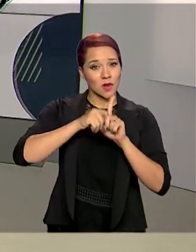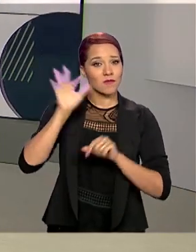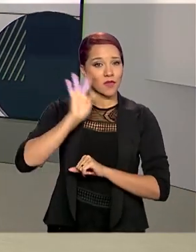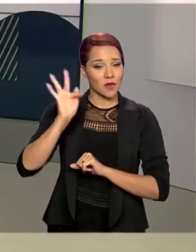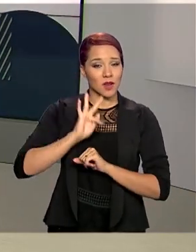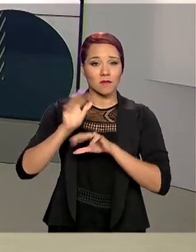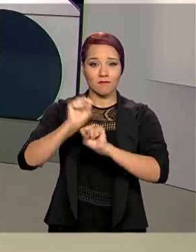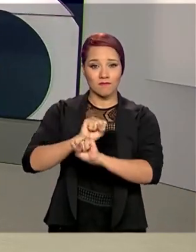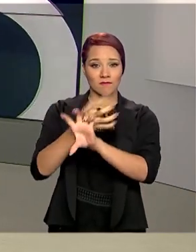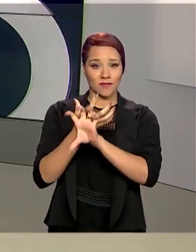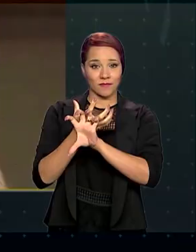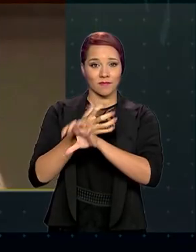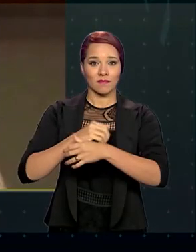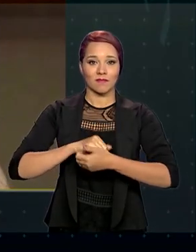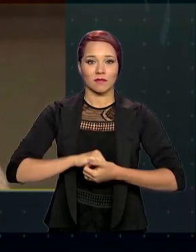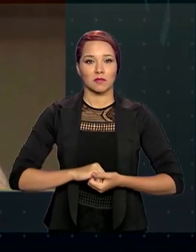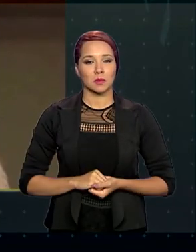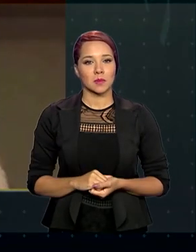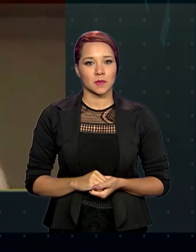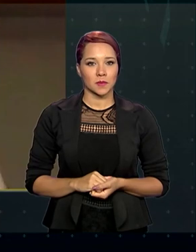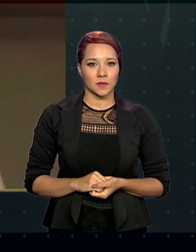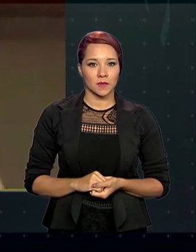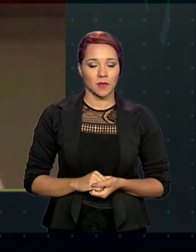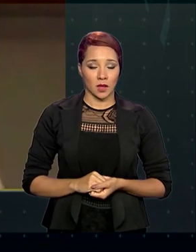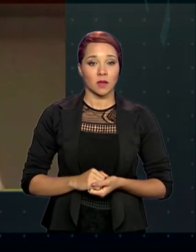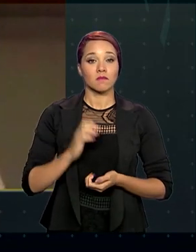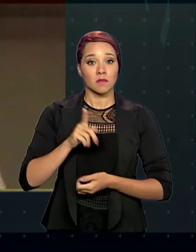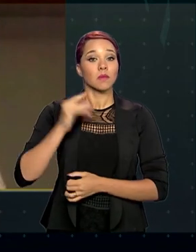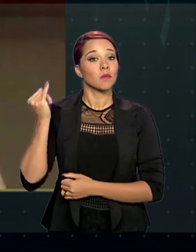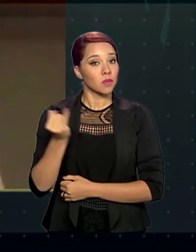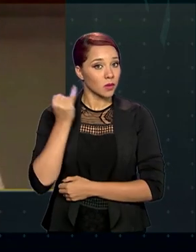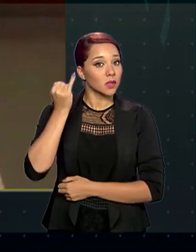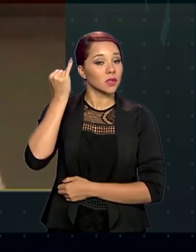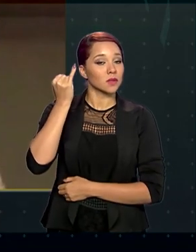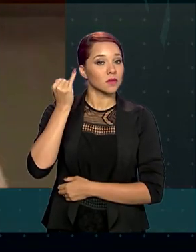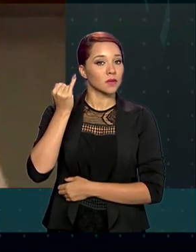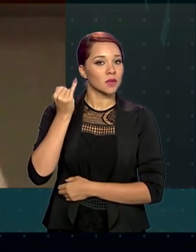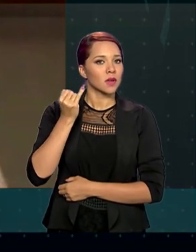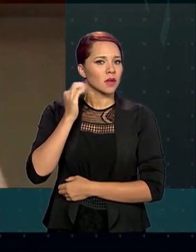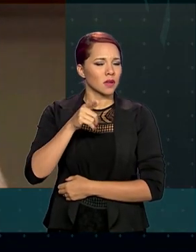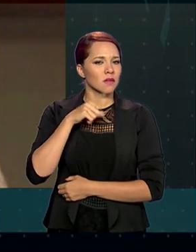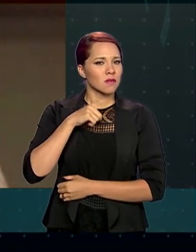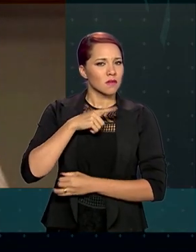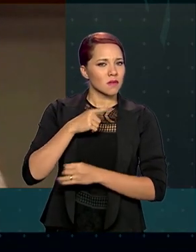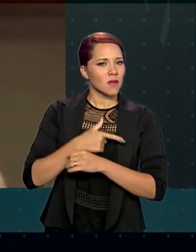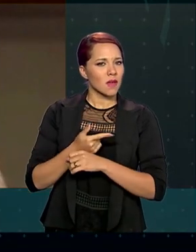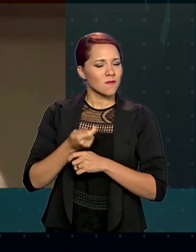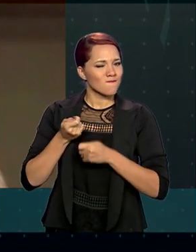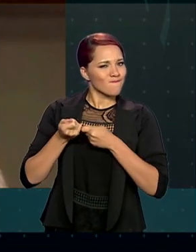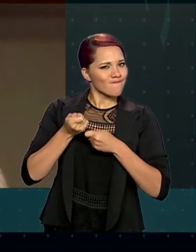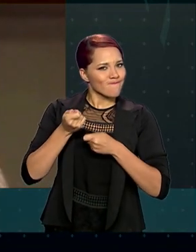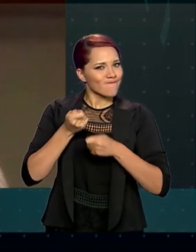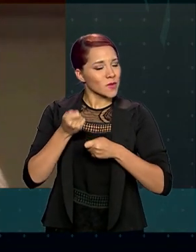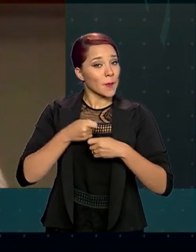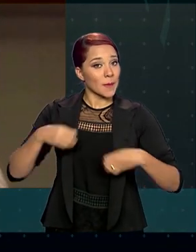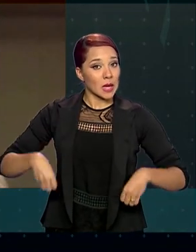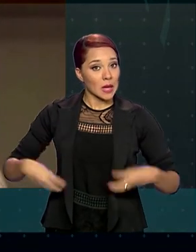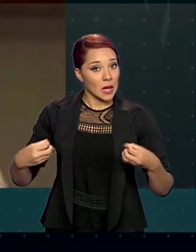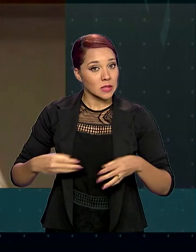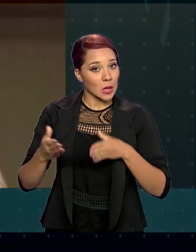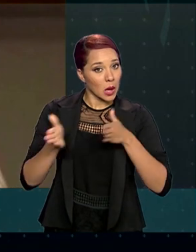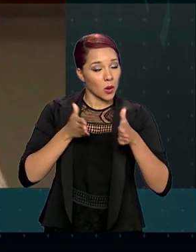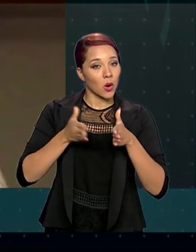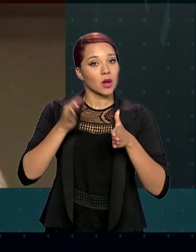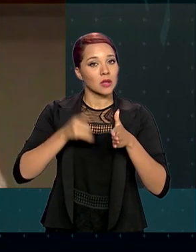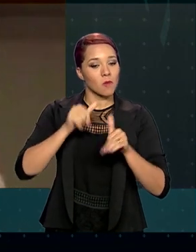videoconferência. É fundamental que se tenha um controle para que despesas temporárias não se